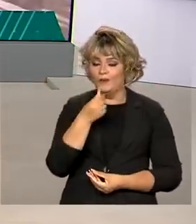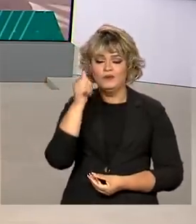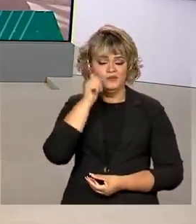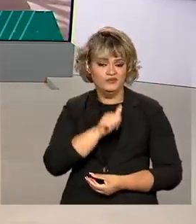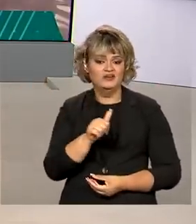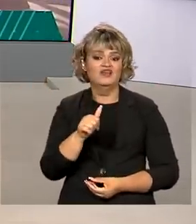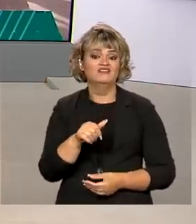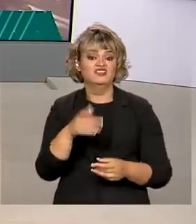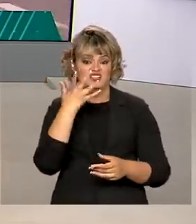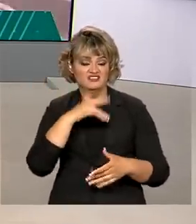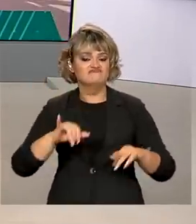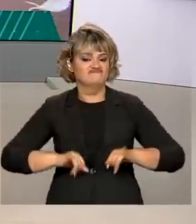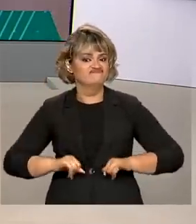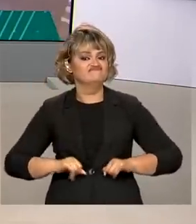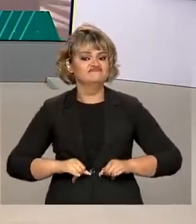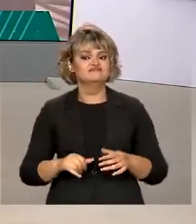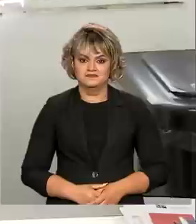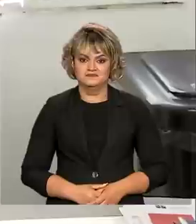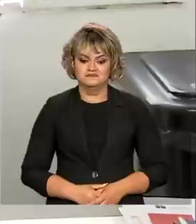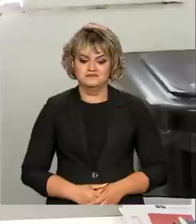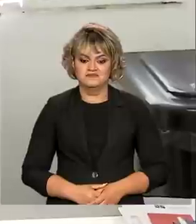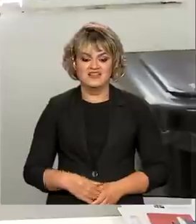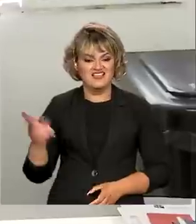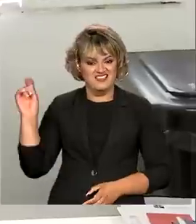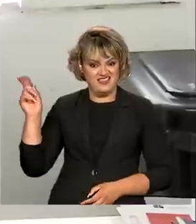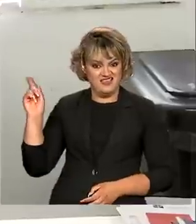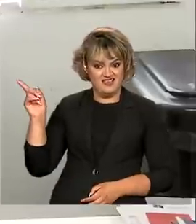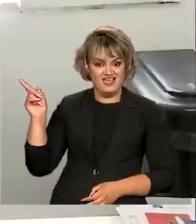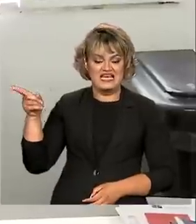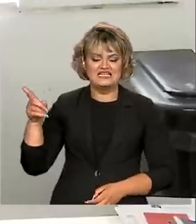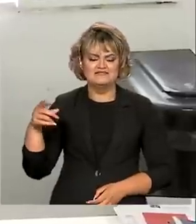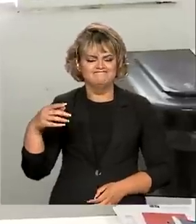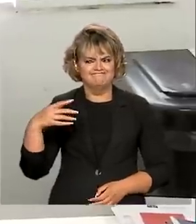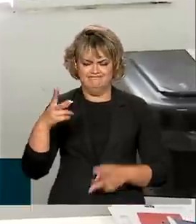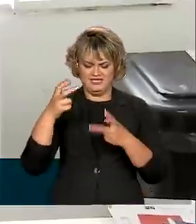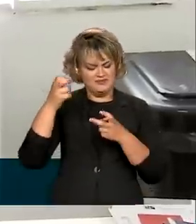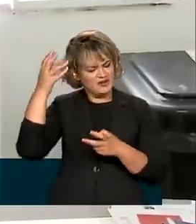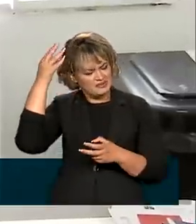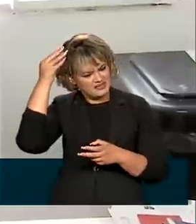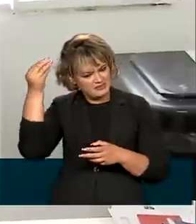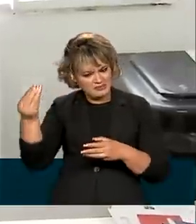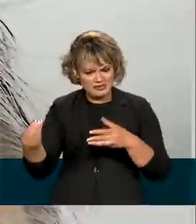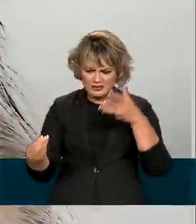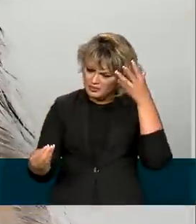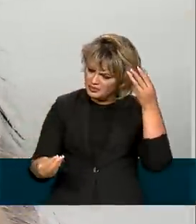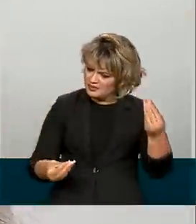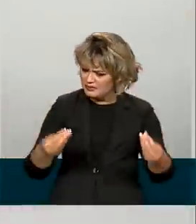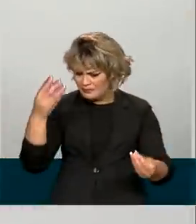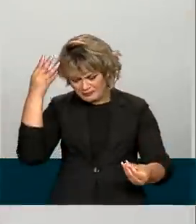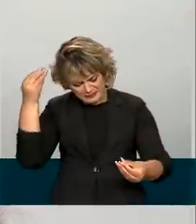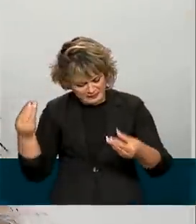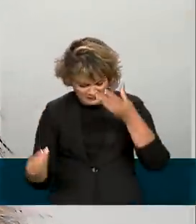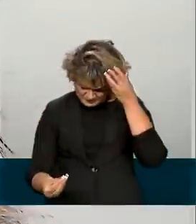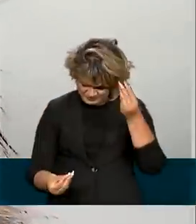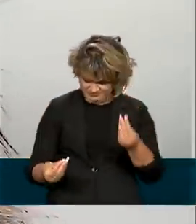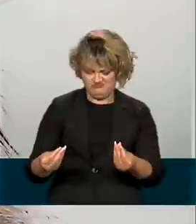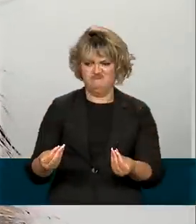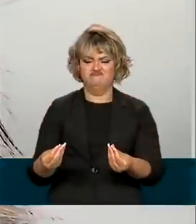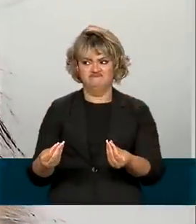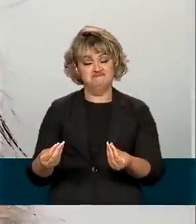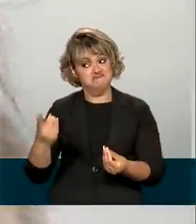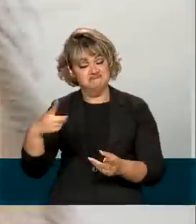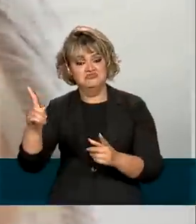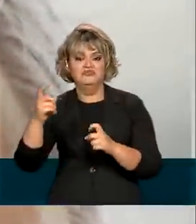mulheres e também crianças. Marco Antônio percebeu que o volume dos cabelos estava diminuindo e